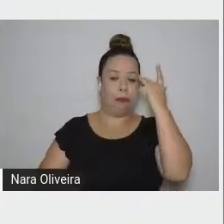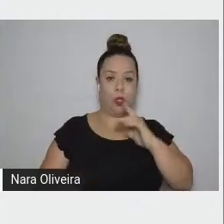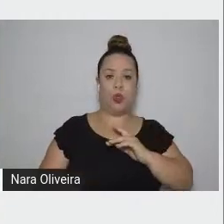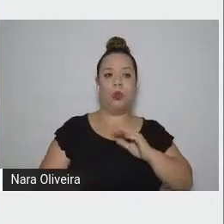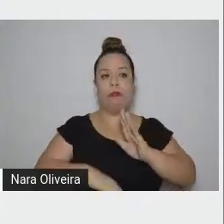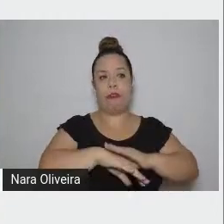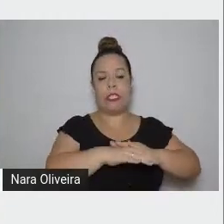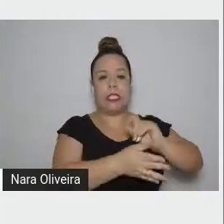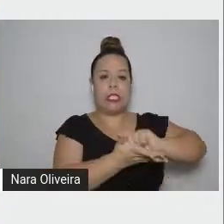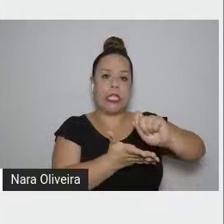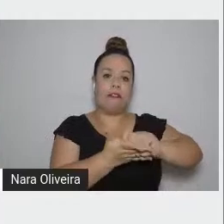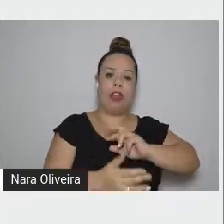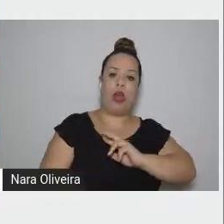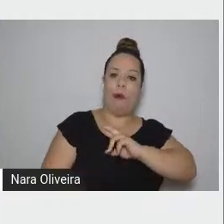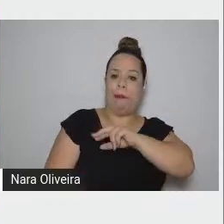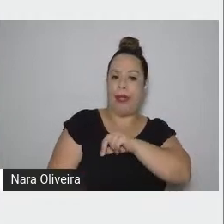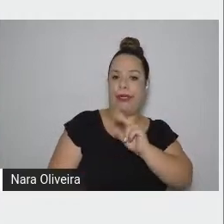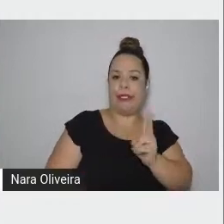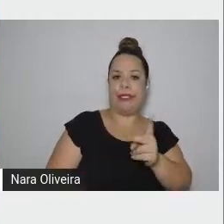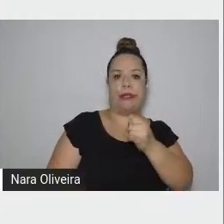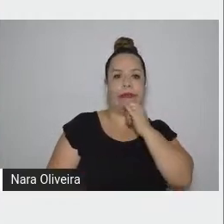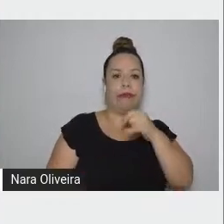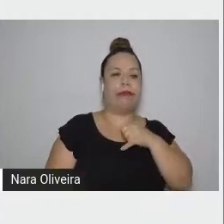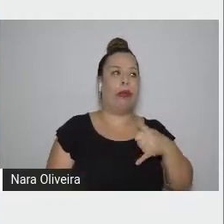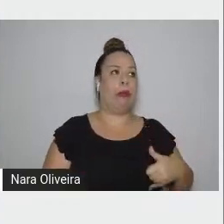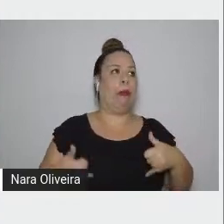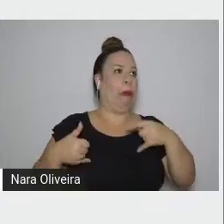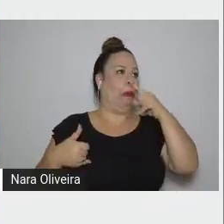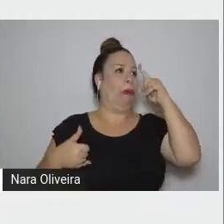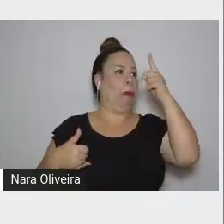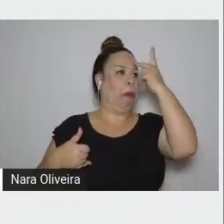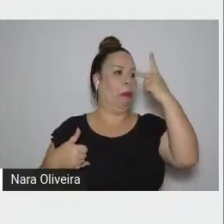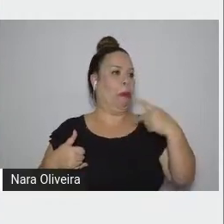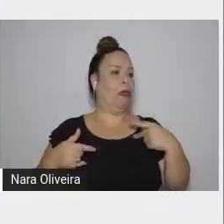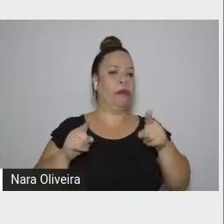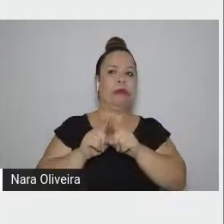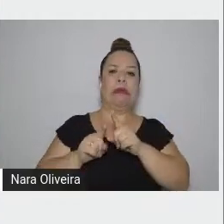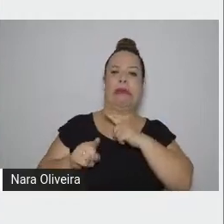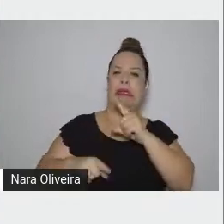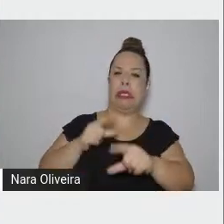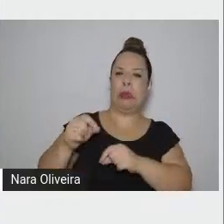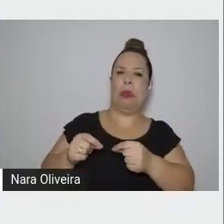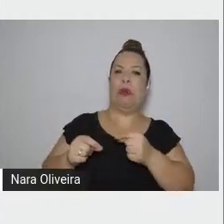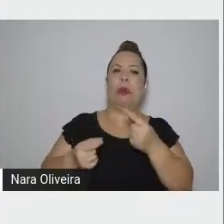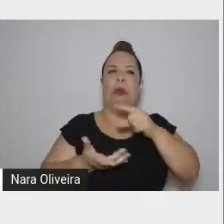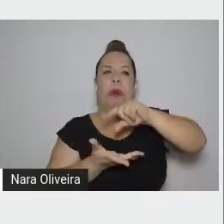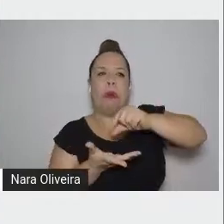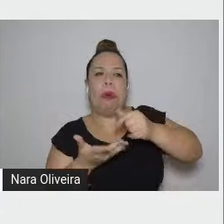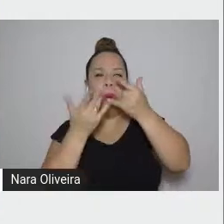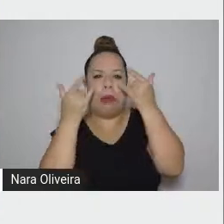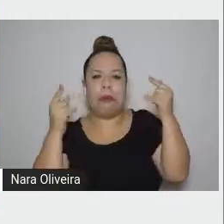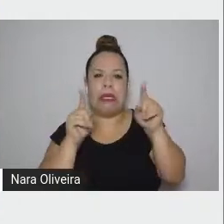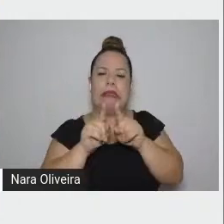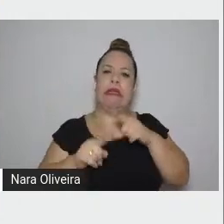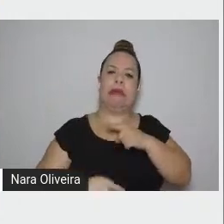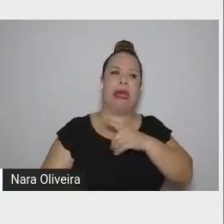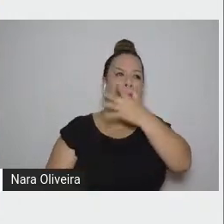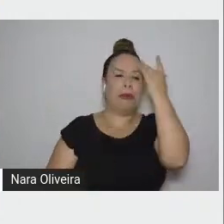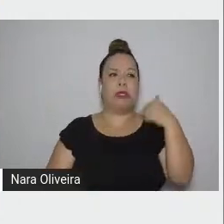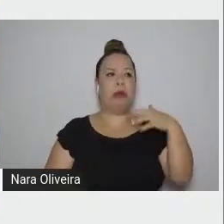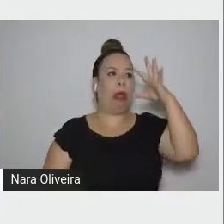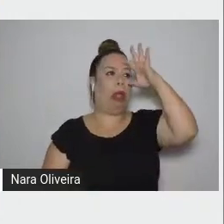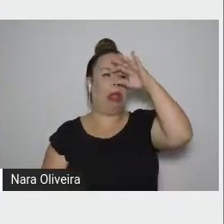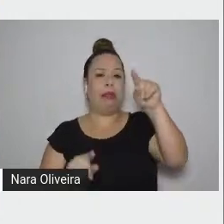era o egoísmo, o capitalismo, o neoliberalismo, o consumismo, a alienação, a destruição da